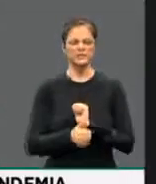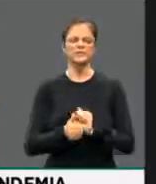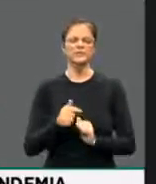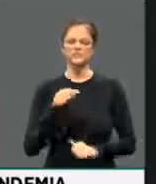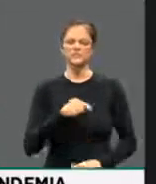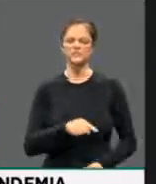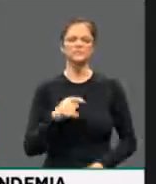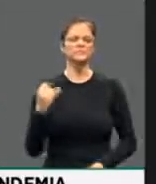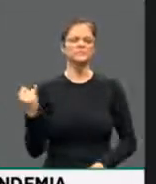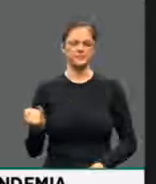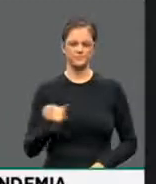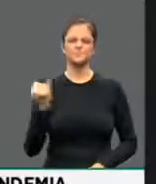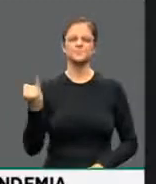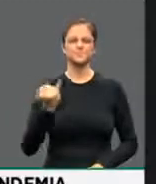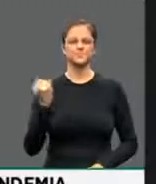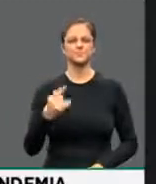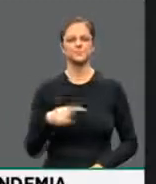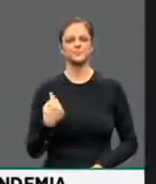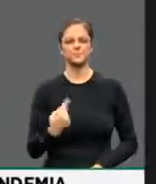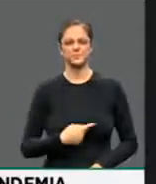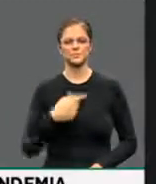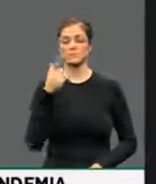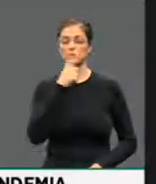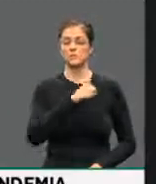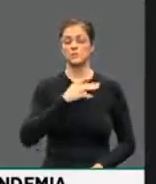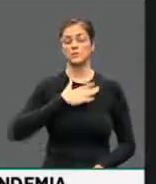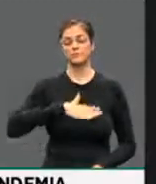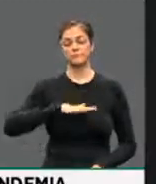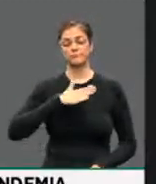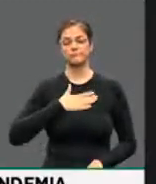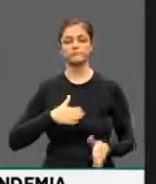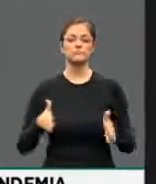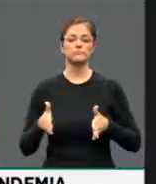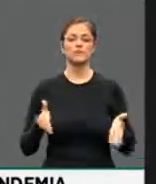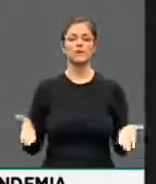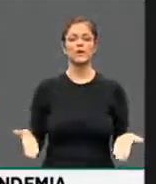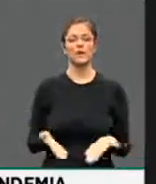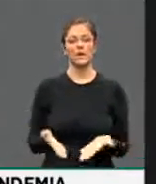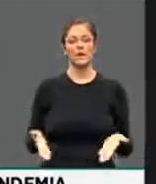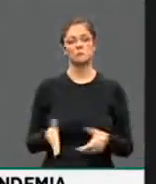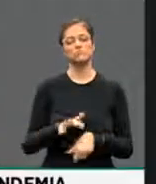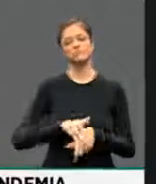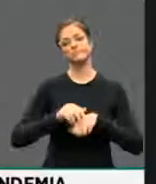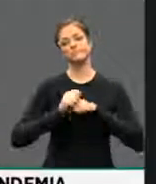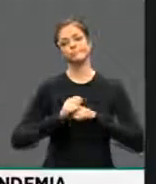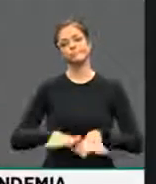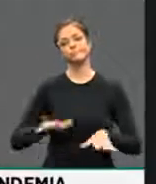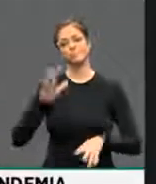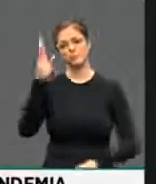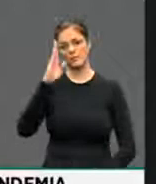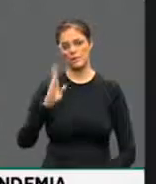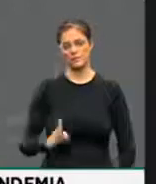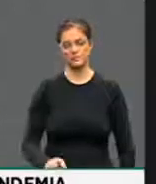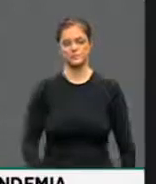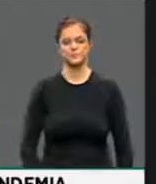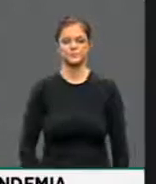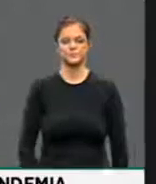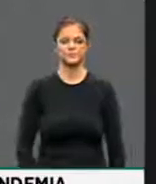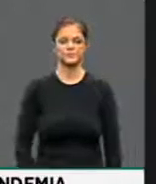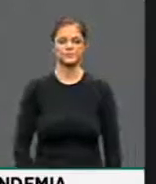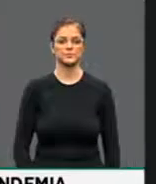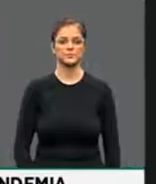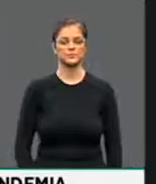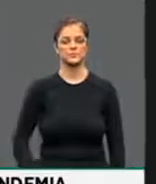fundamental para que a gente possa ter um alento nesse momento de pandemia no nosso país. Cumprimentar